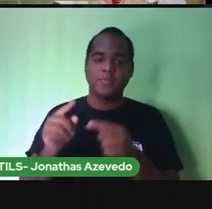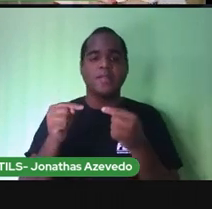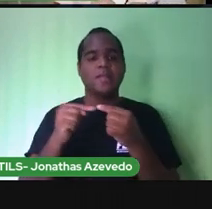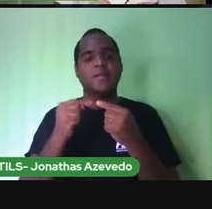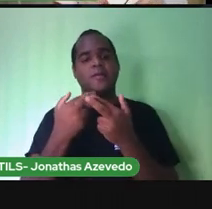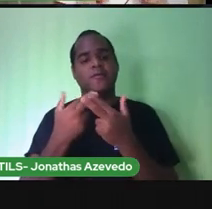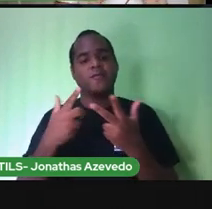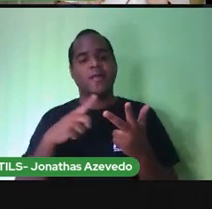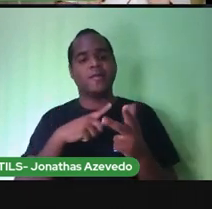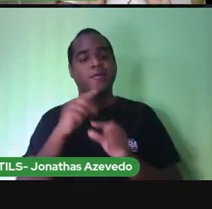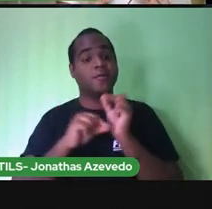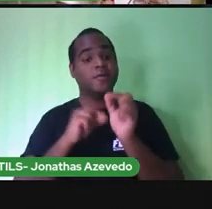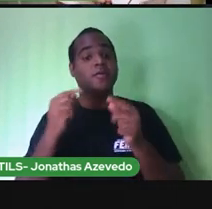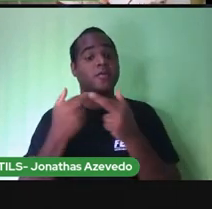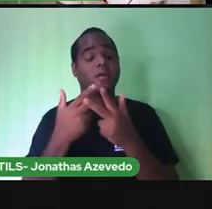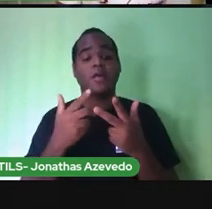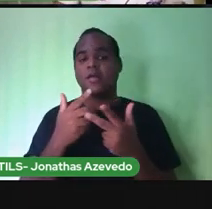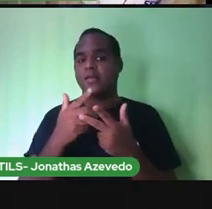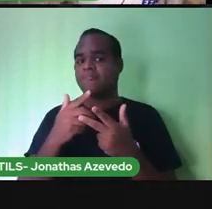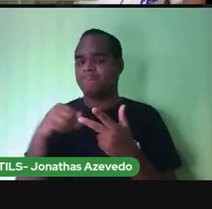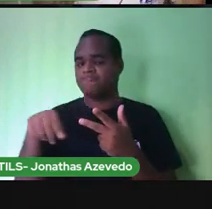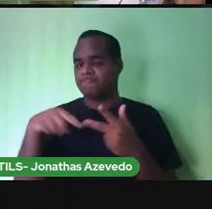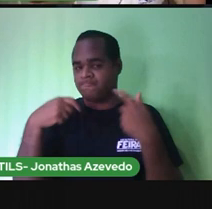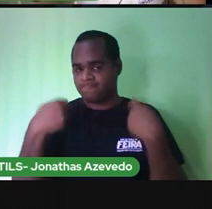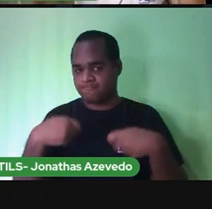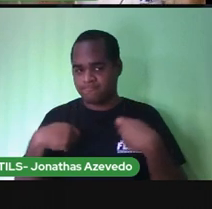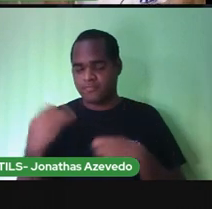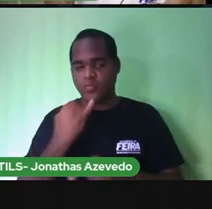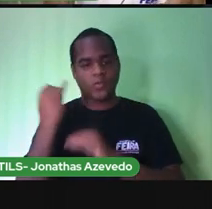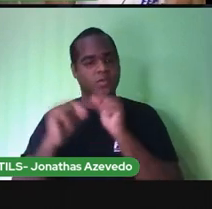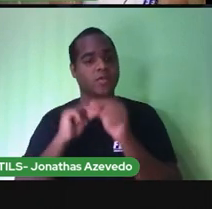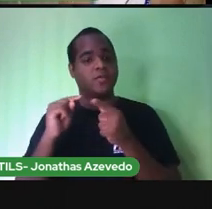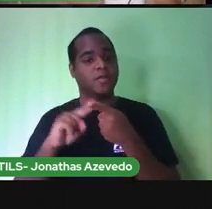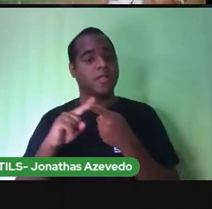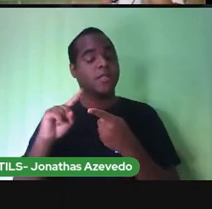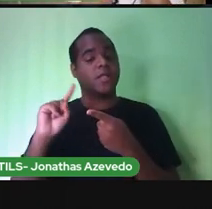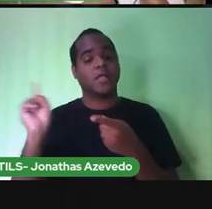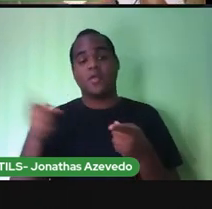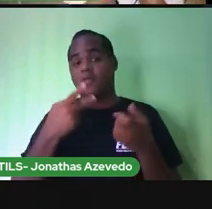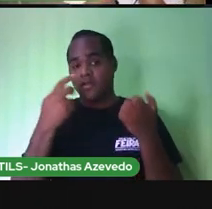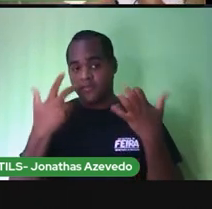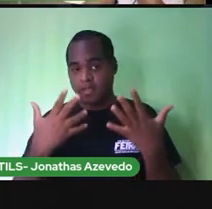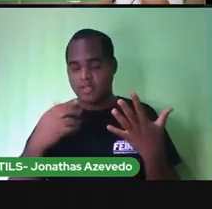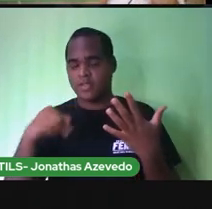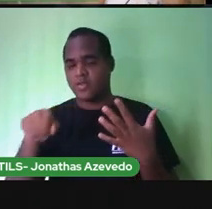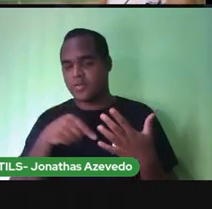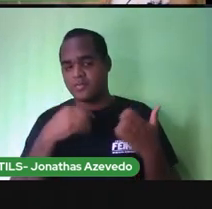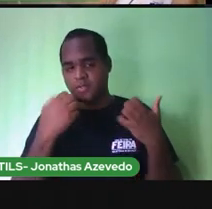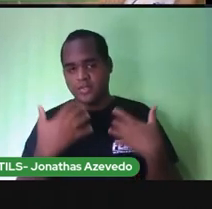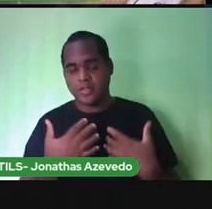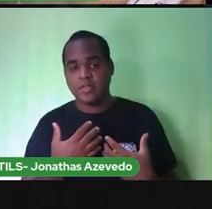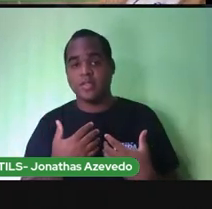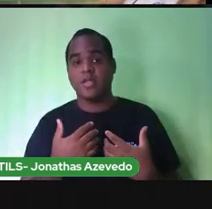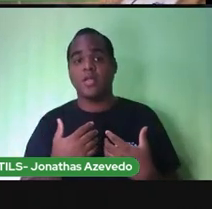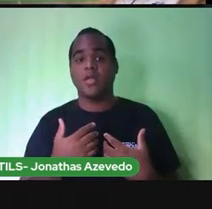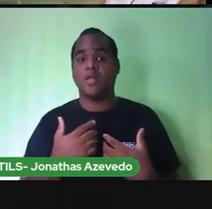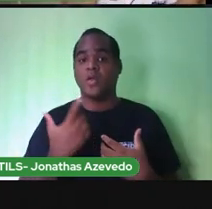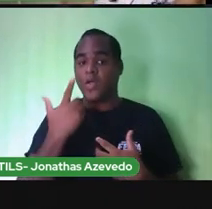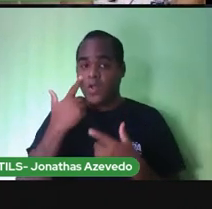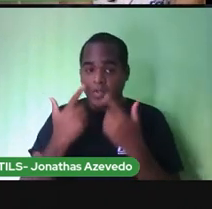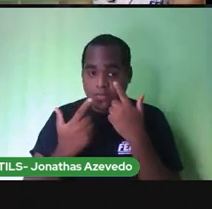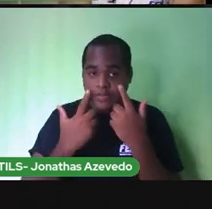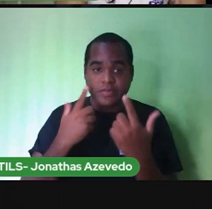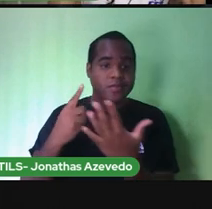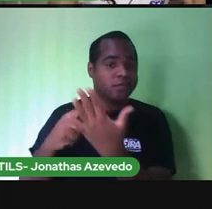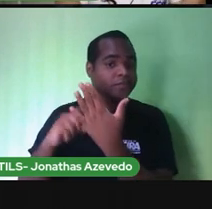adequadas. De preferência que a gente use um boné para proteger os nossos olhos dos raios solares,